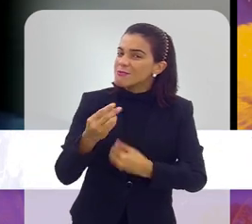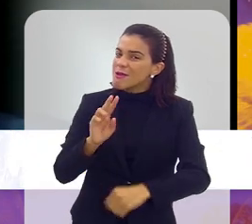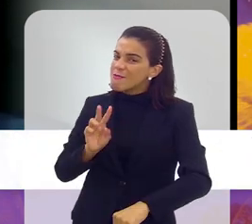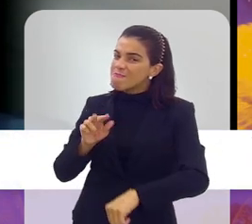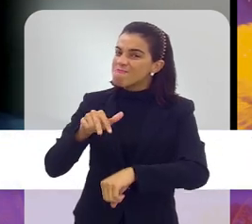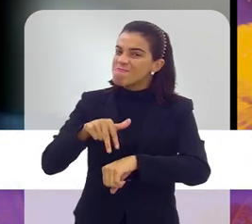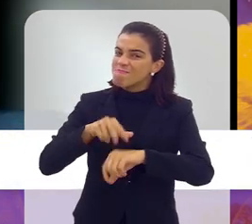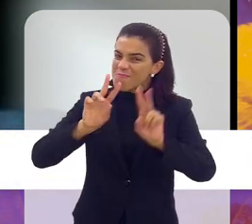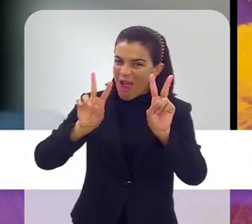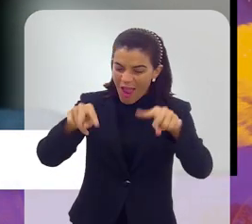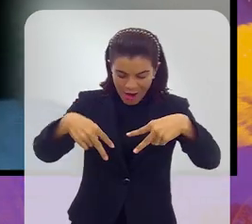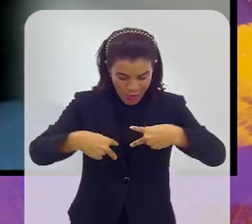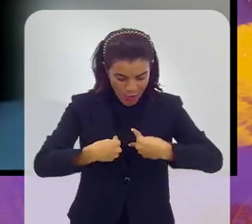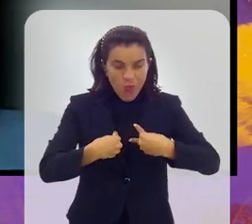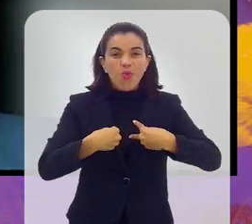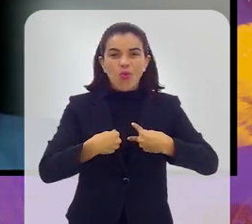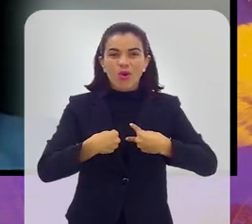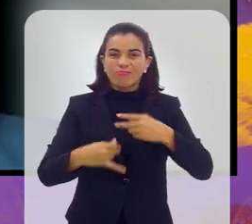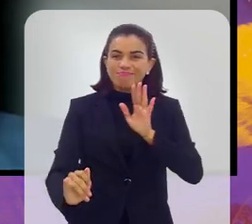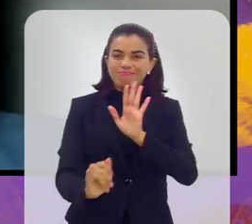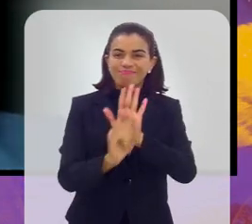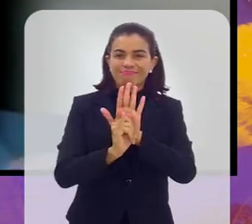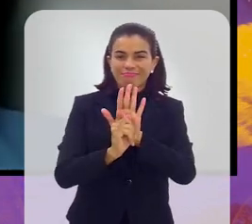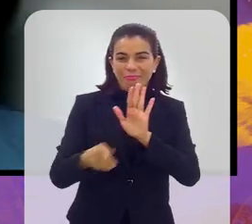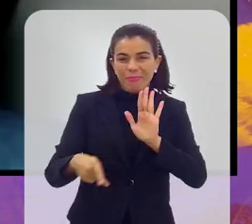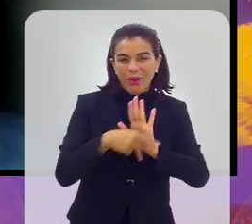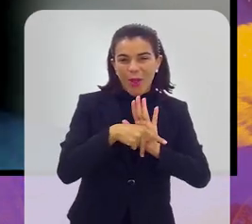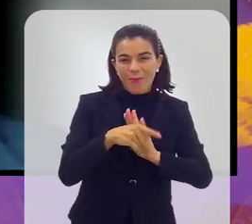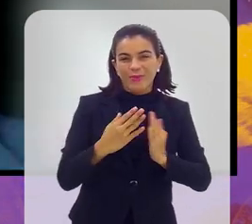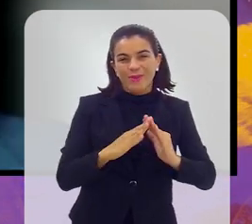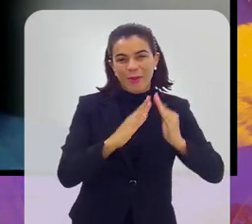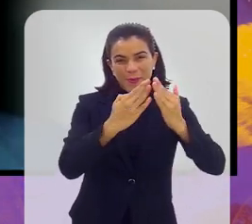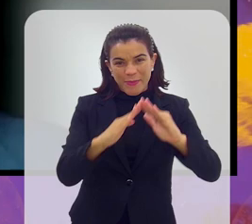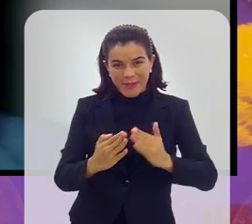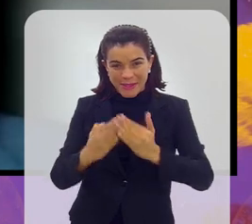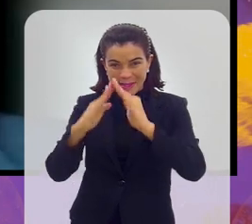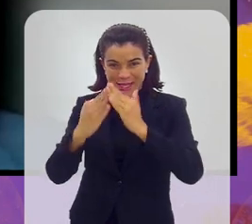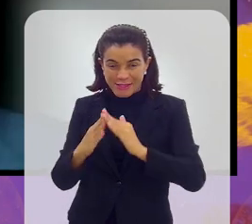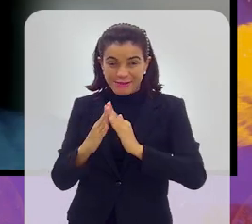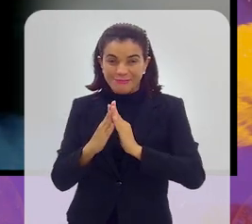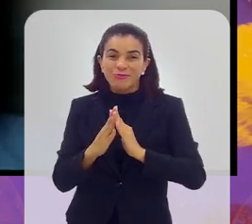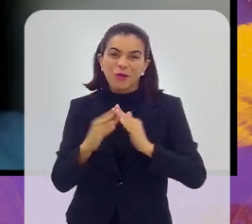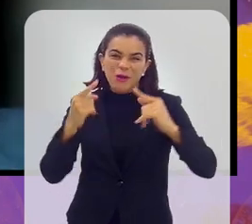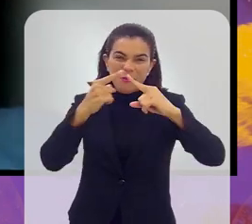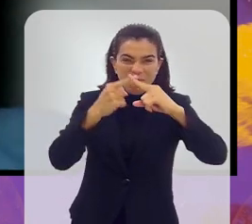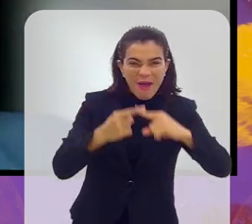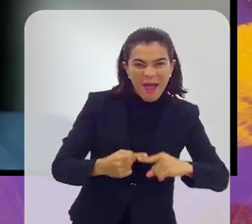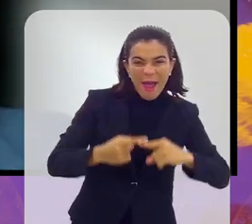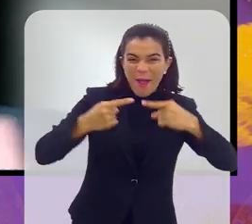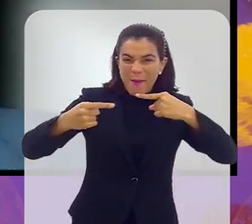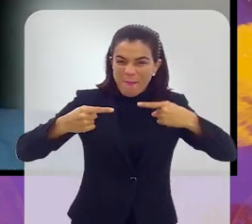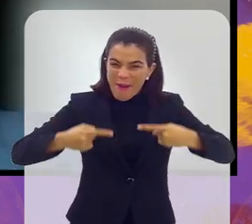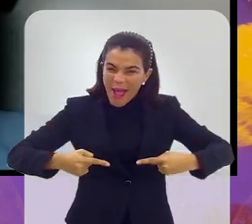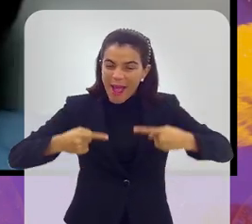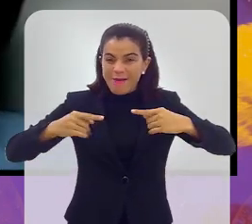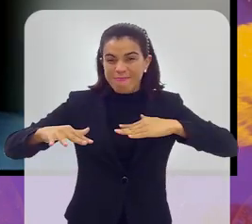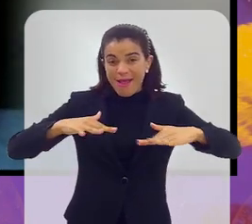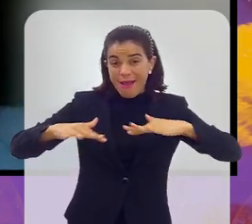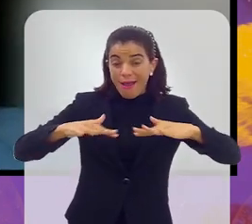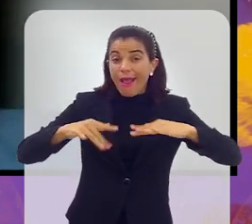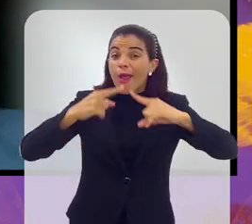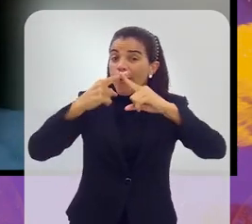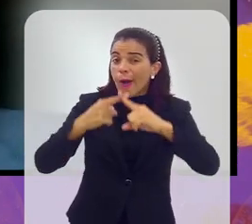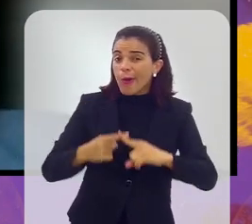pertencimento que essas favelas que participam da competição possuem e recebem quando jogam a competição. Porque, assim,